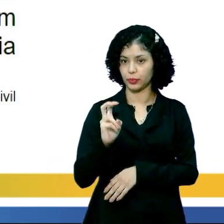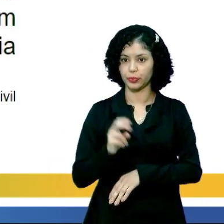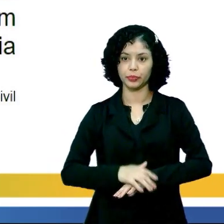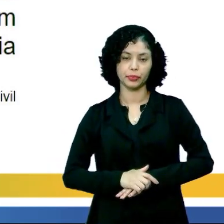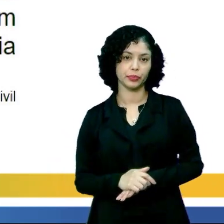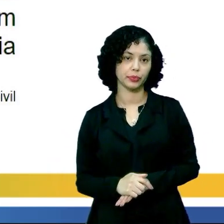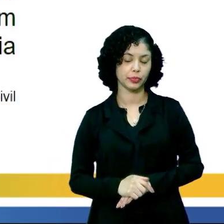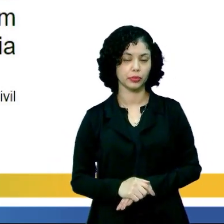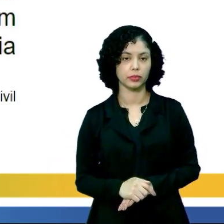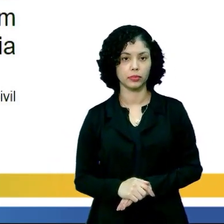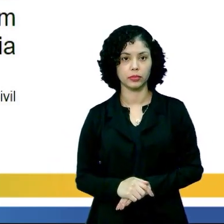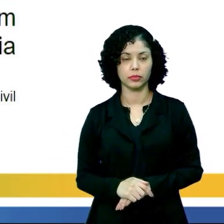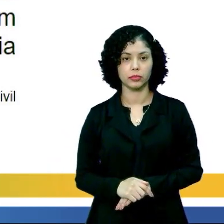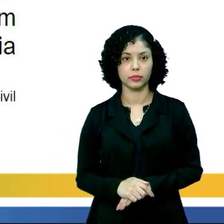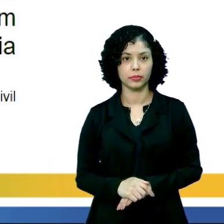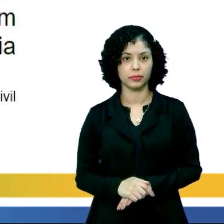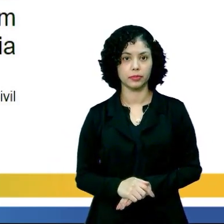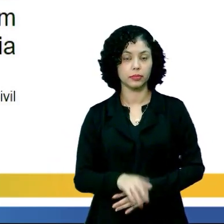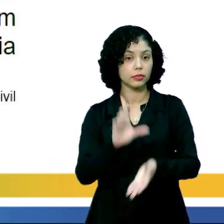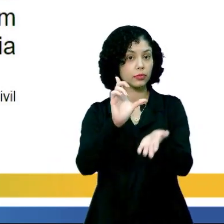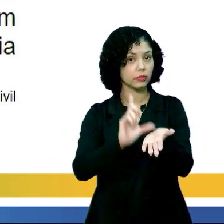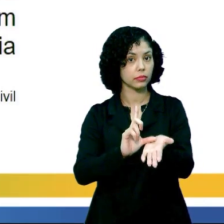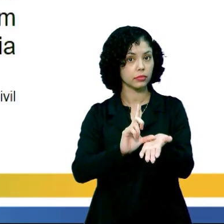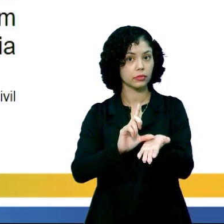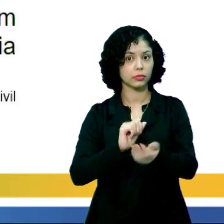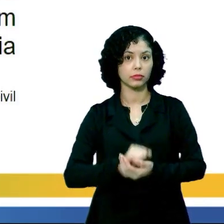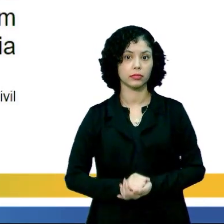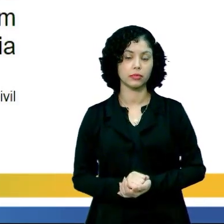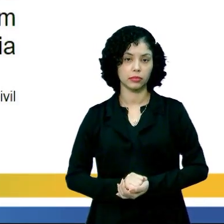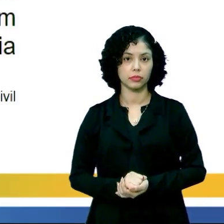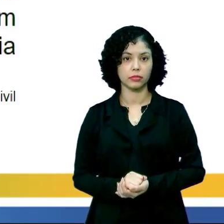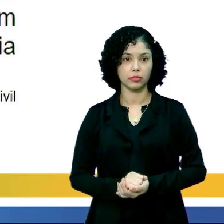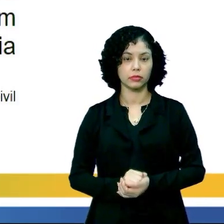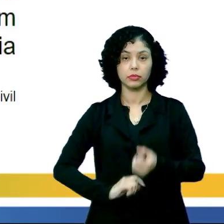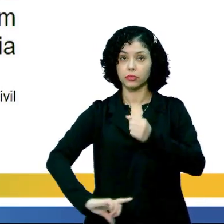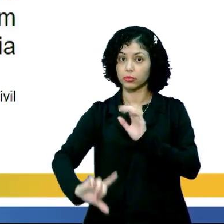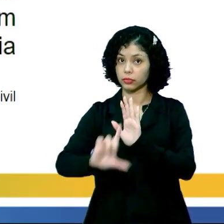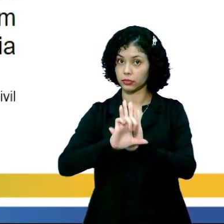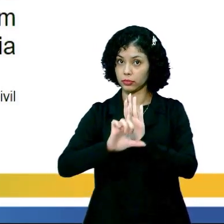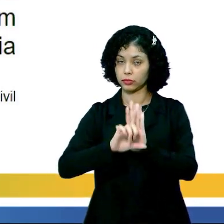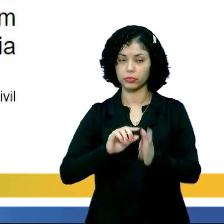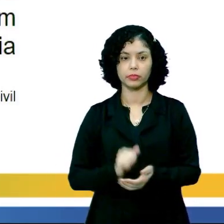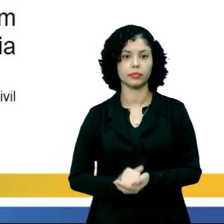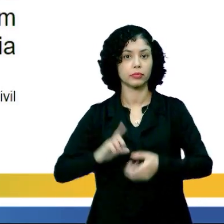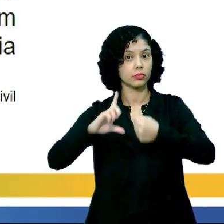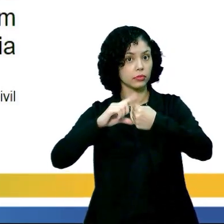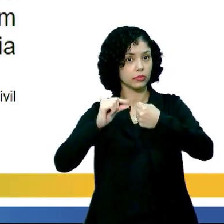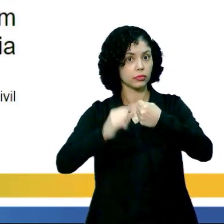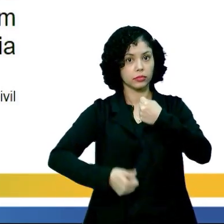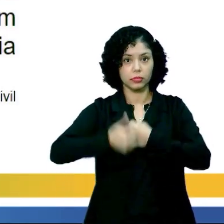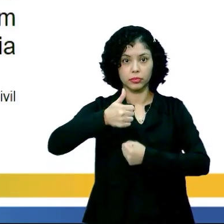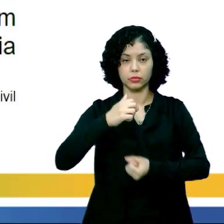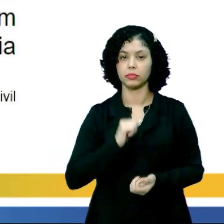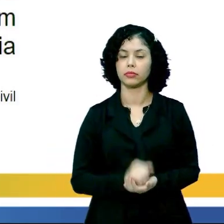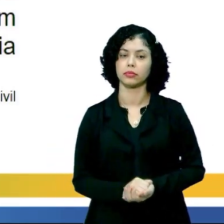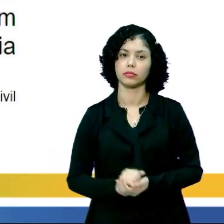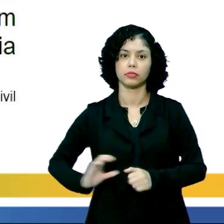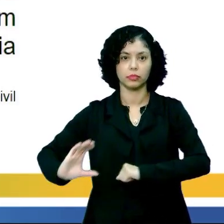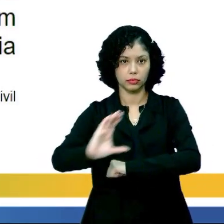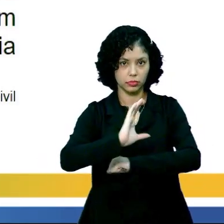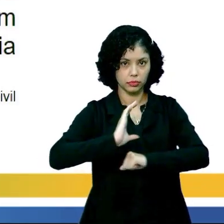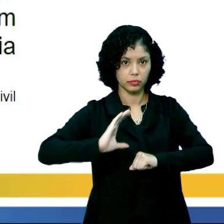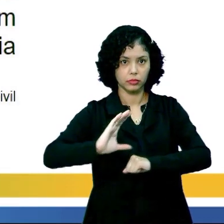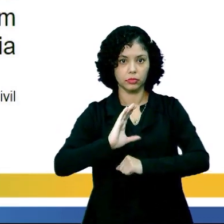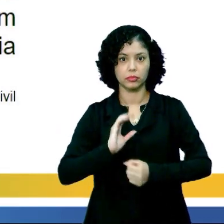E a questão é a questão 5. Vamos falar de legislação aqui, tá? Artigo 1º da lei